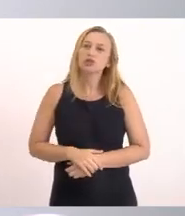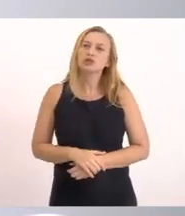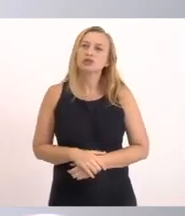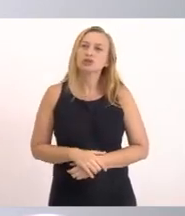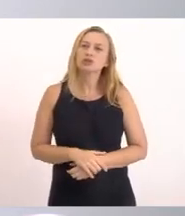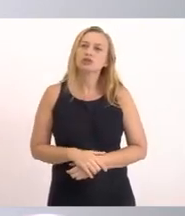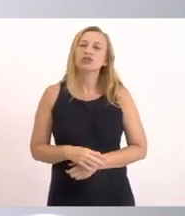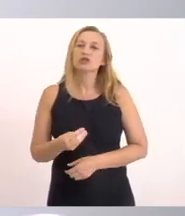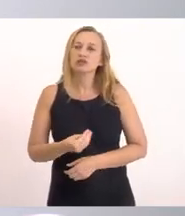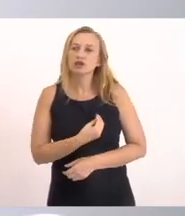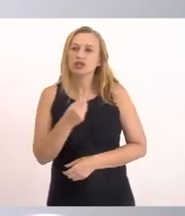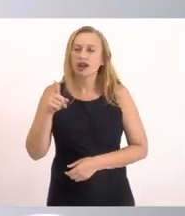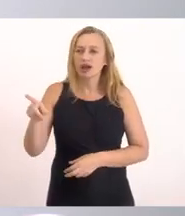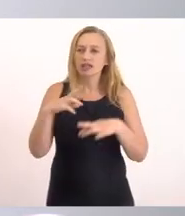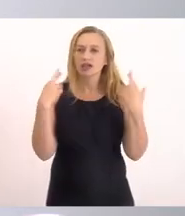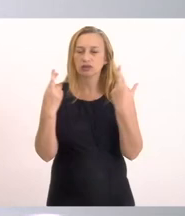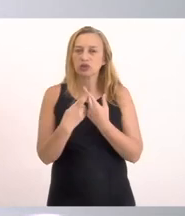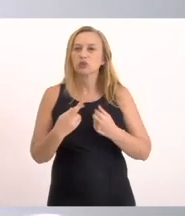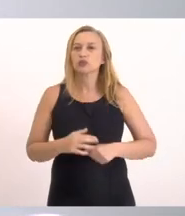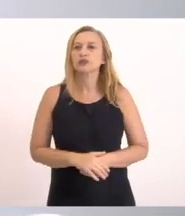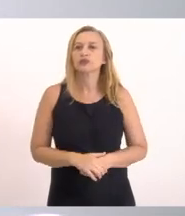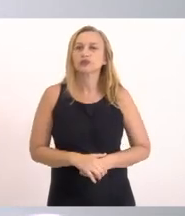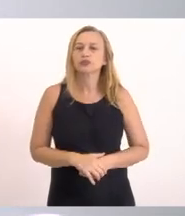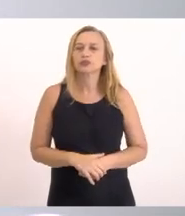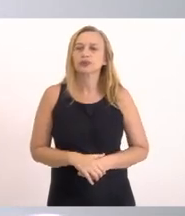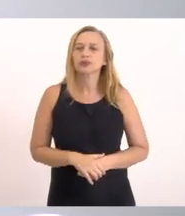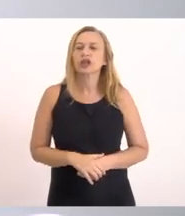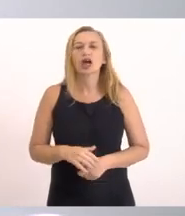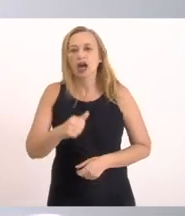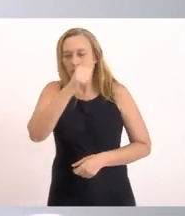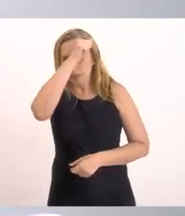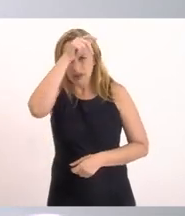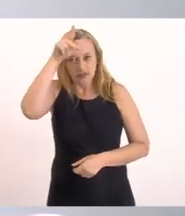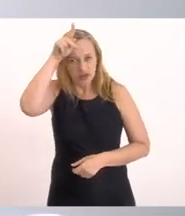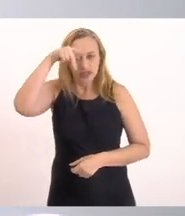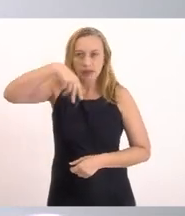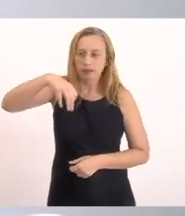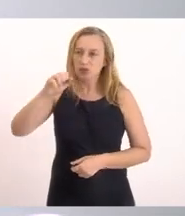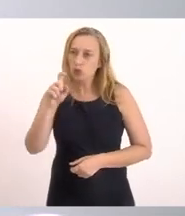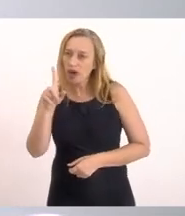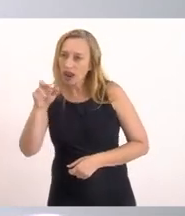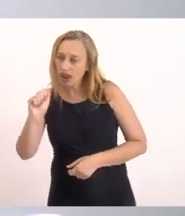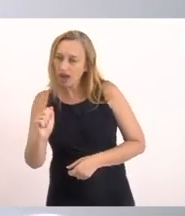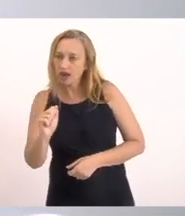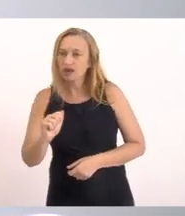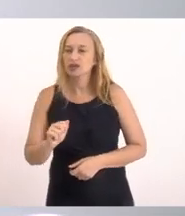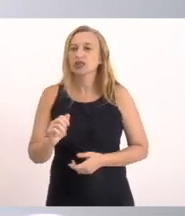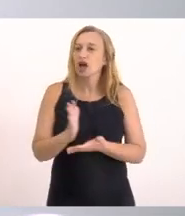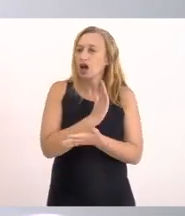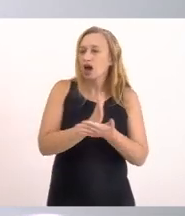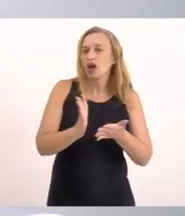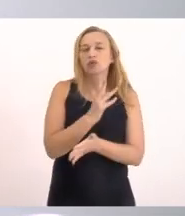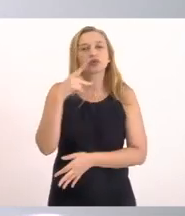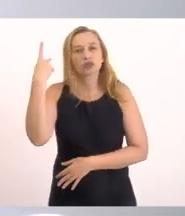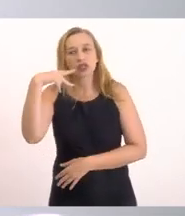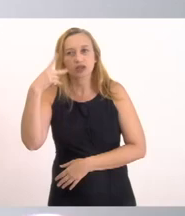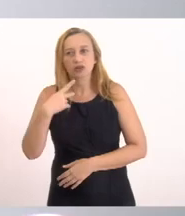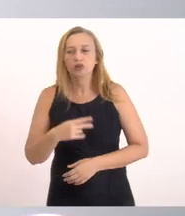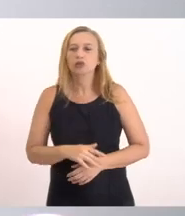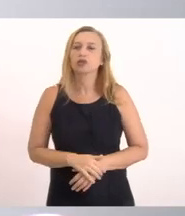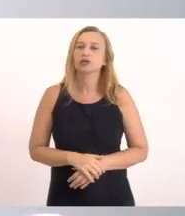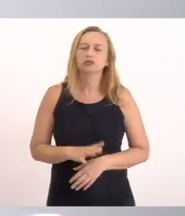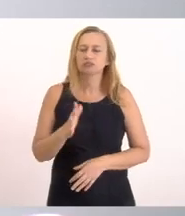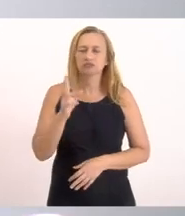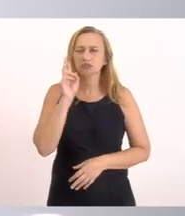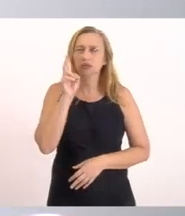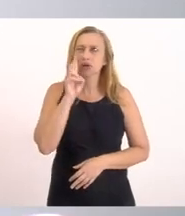estiveram Presentes Nesta reunião A prefeita Manuela Pérez Alguns vereadores Eu não